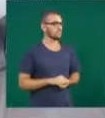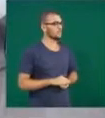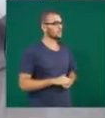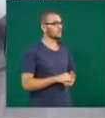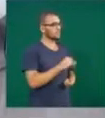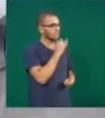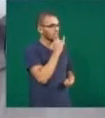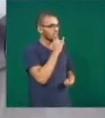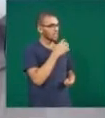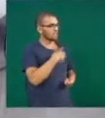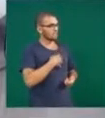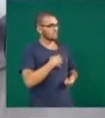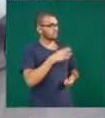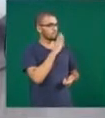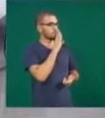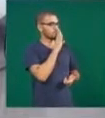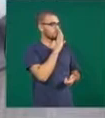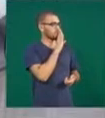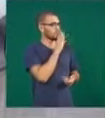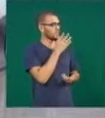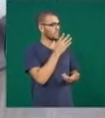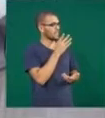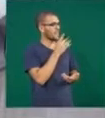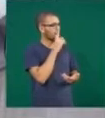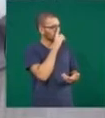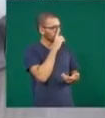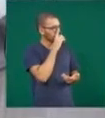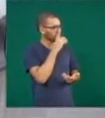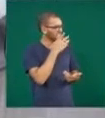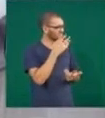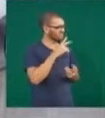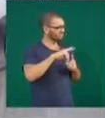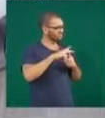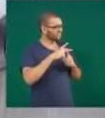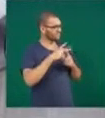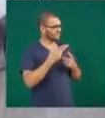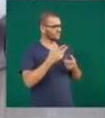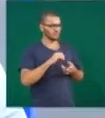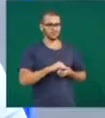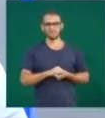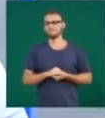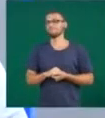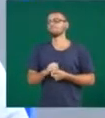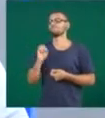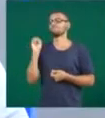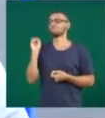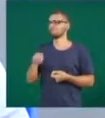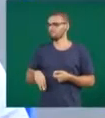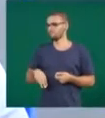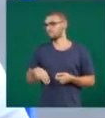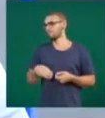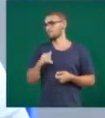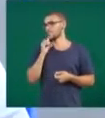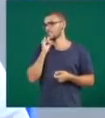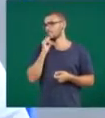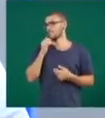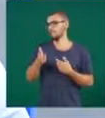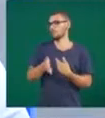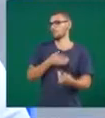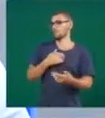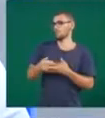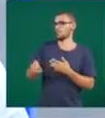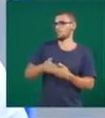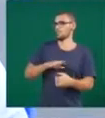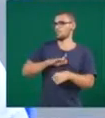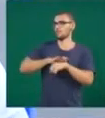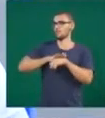sintomas serem silenciosos, isso é um perigo a mais, doutor? Sem dúvida. Qualquer doença que se apresenta